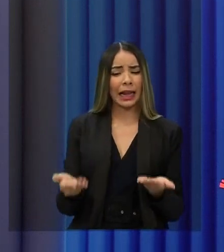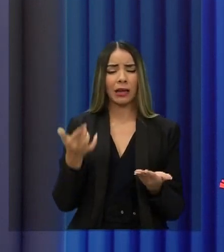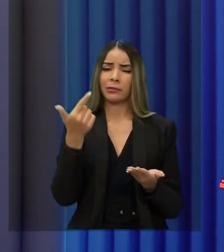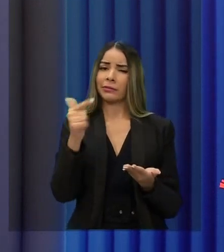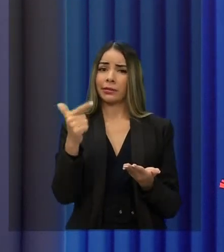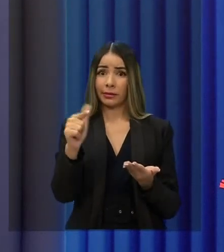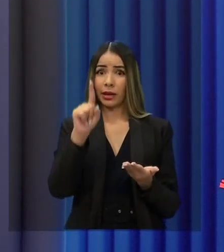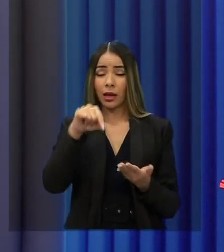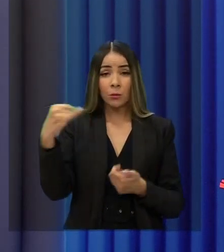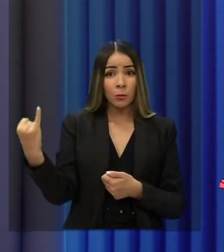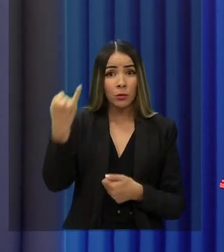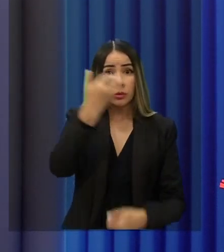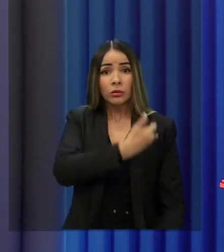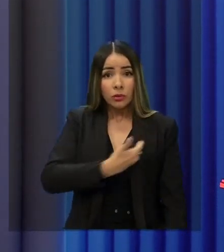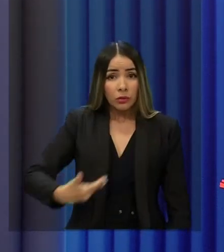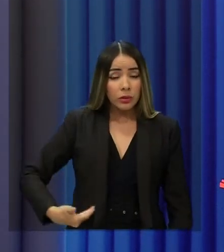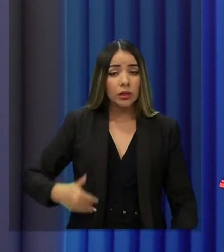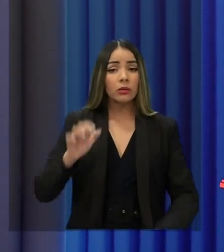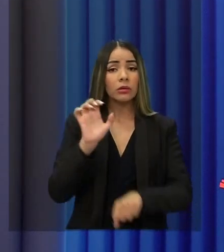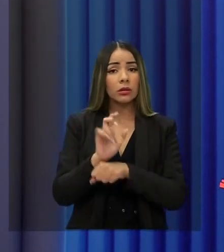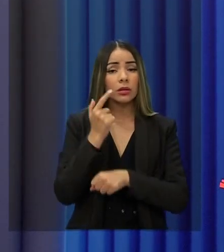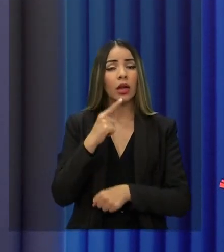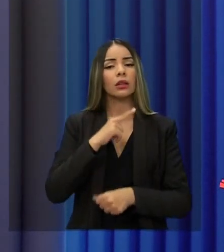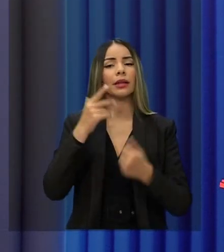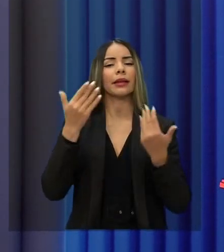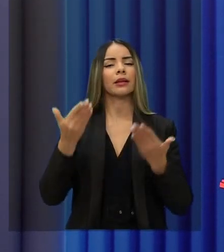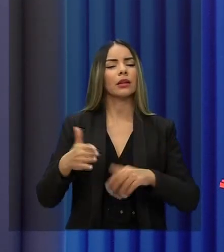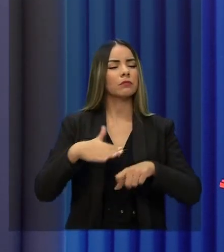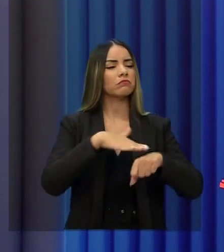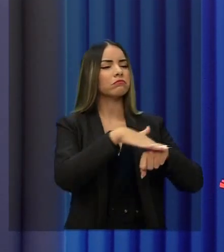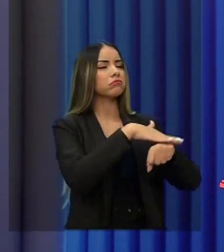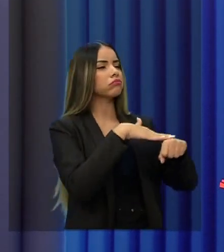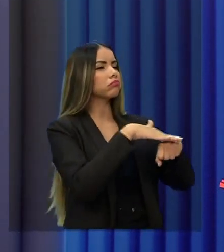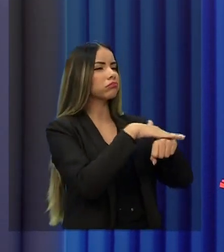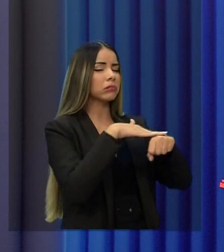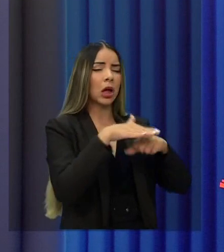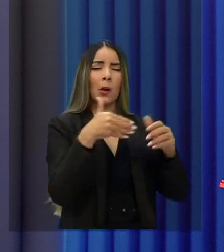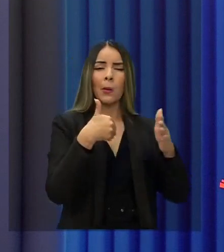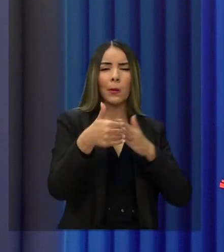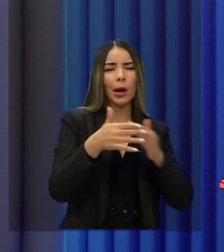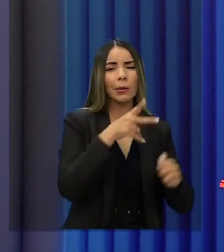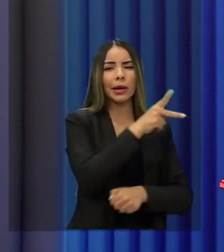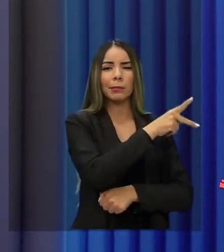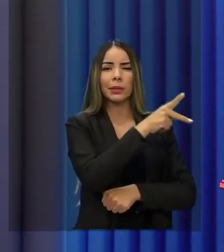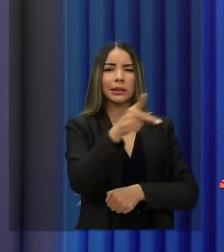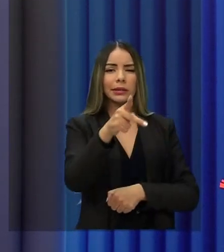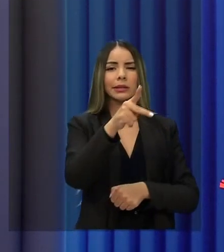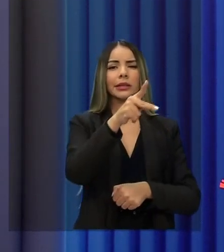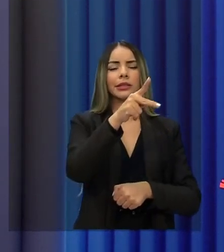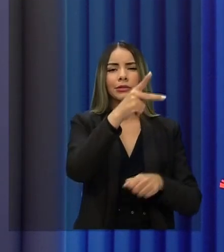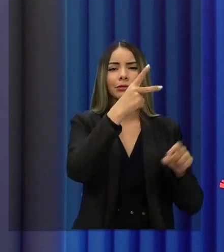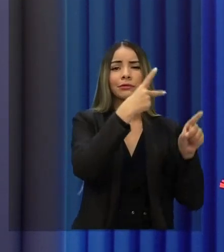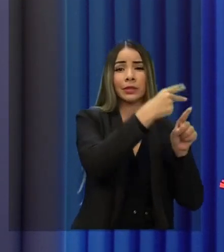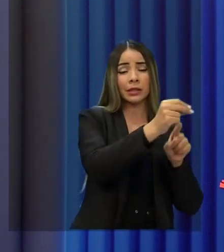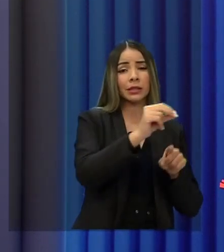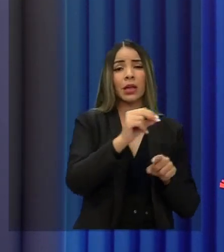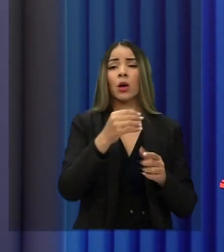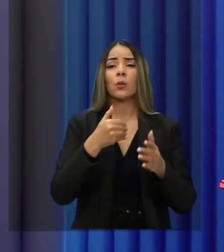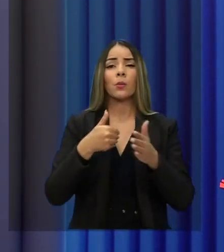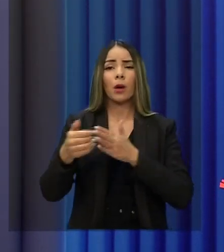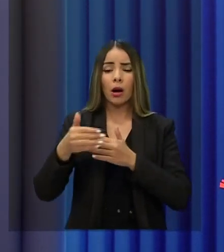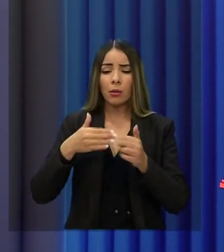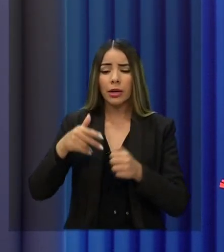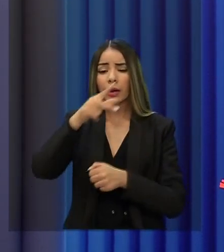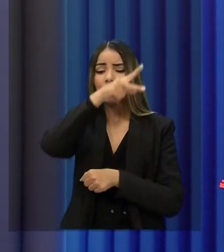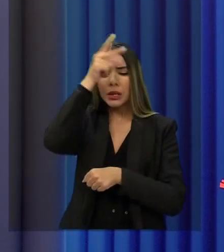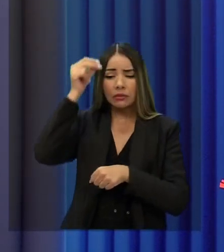que o governador do Estado do Ceará tenha equilíbrio para conversar com qualquer presidente e seja eleito e com qualquer prefeito também, sem perseguir o prefeito que